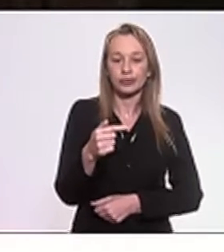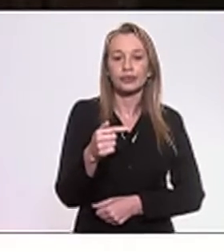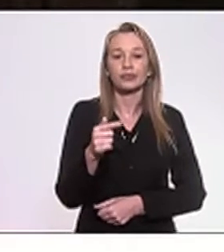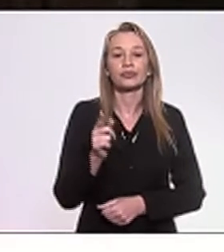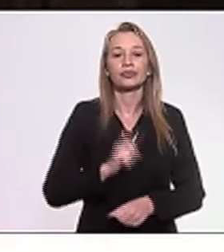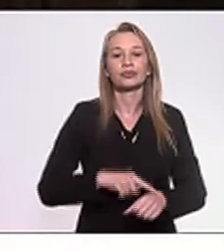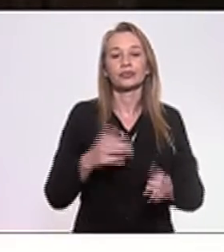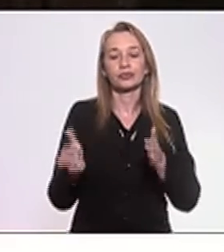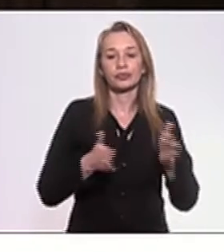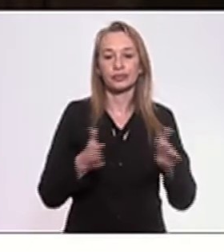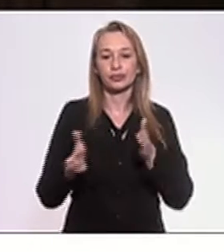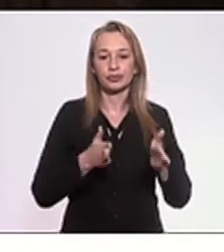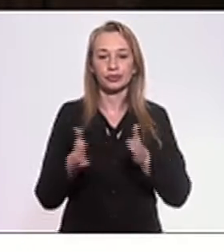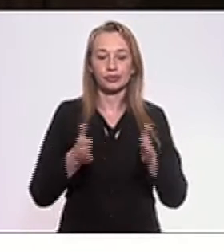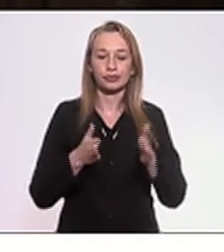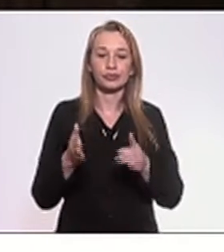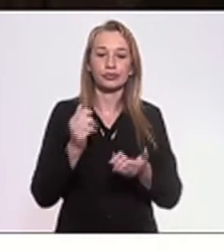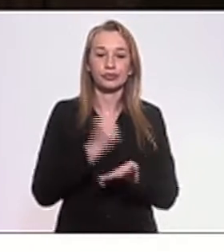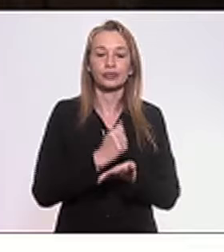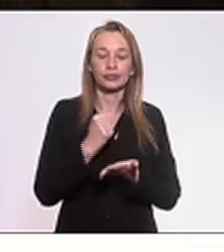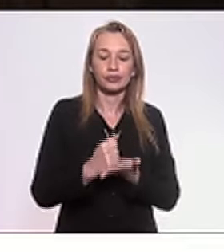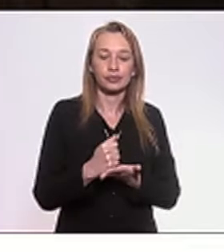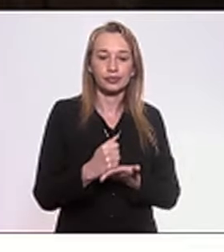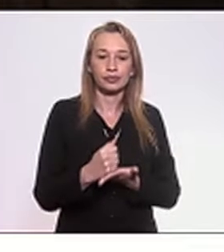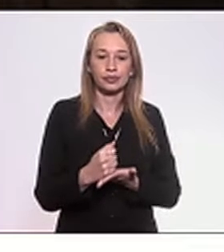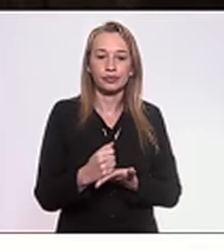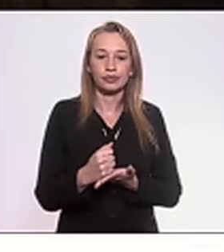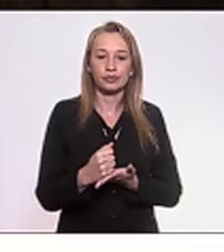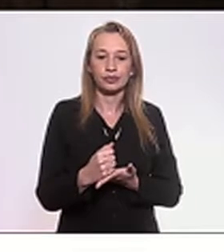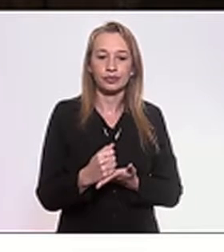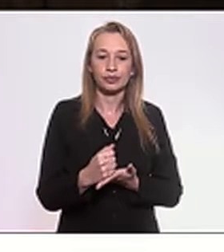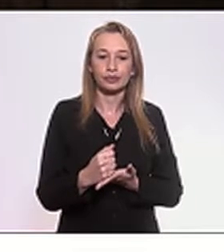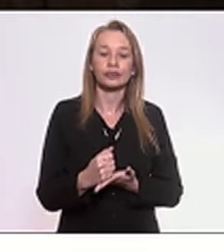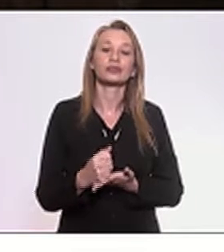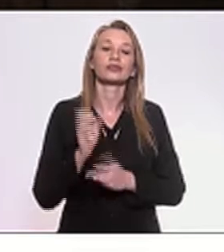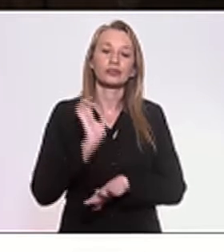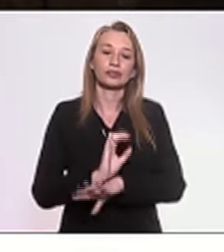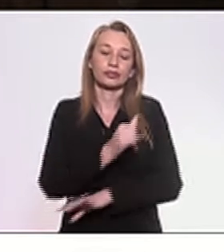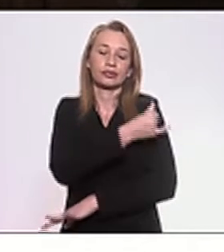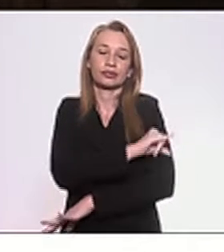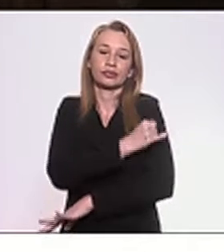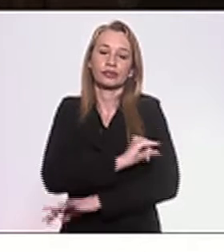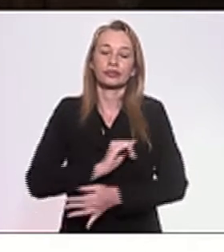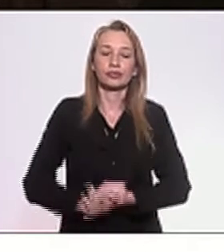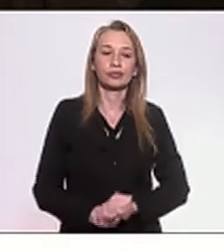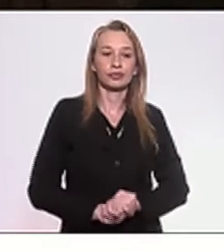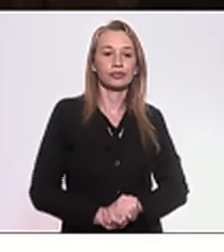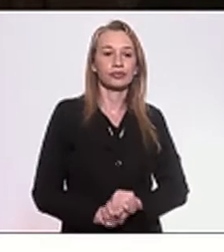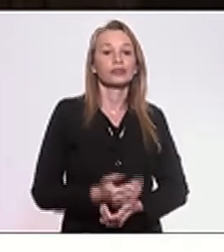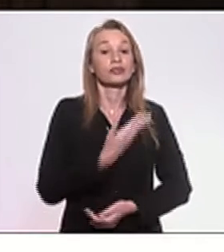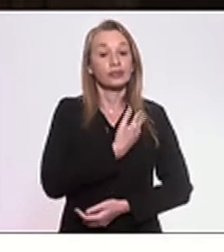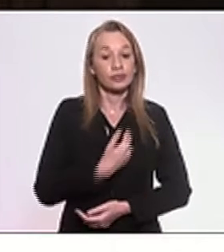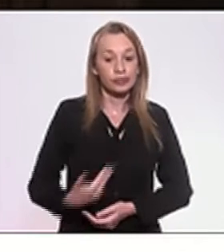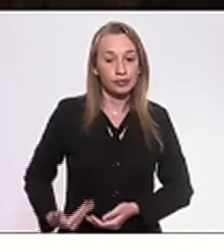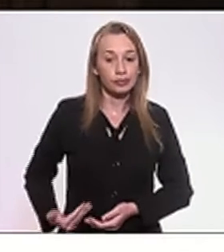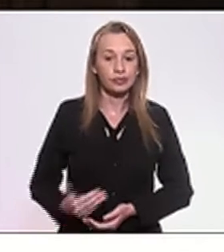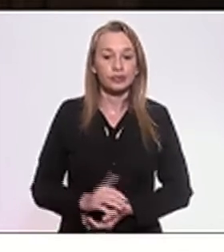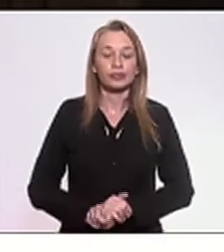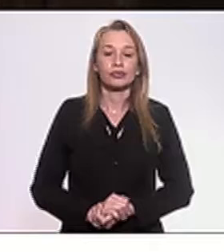prazo de vigência dos contratos de concessão no âmbito do estado do Rio de Janeiro. O governador,